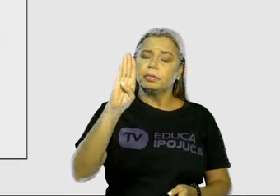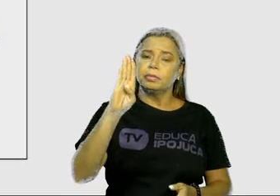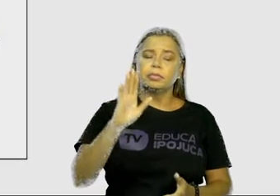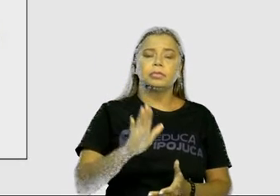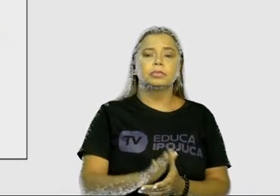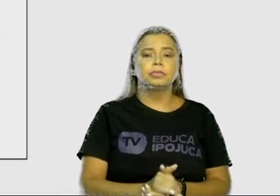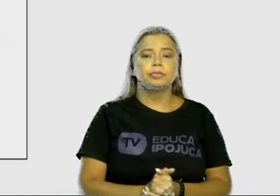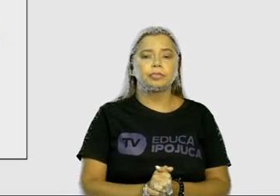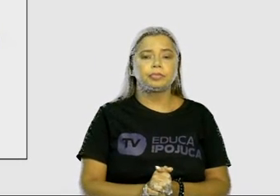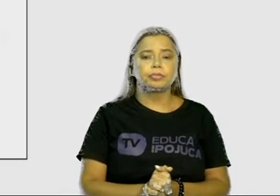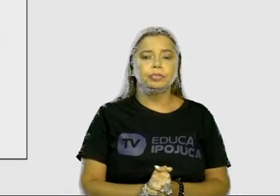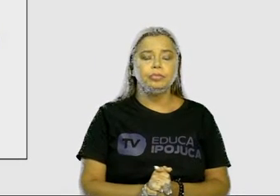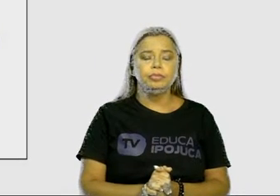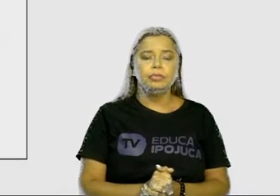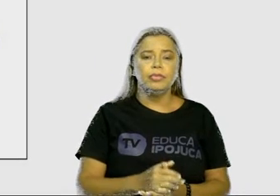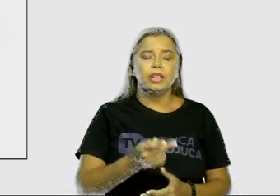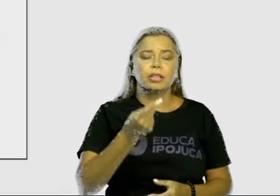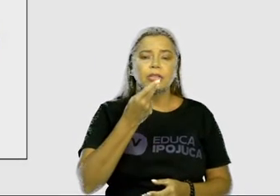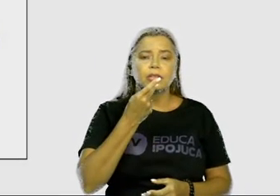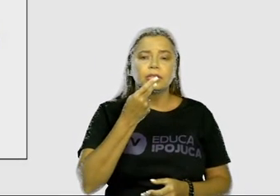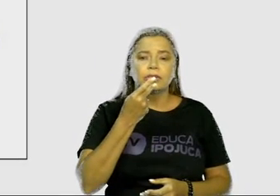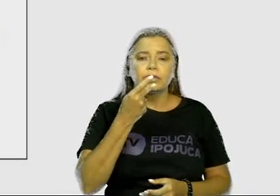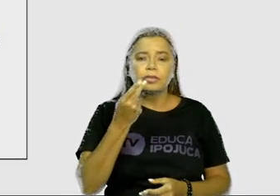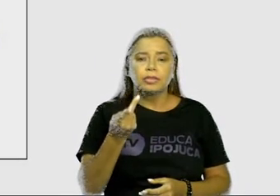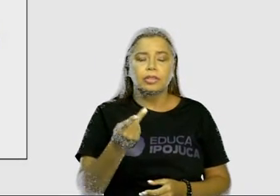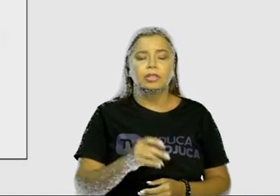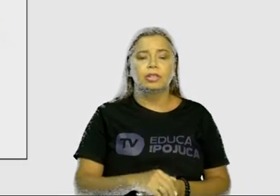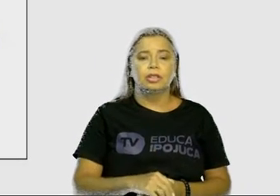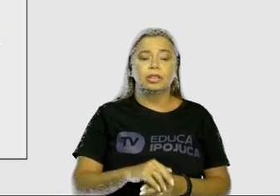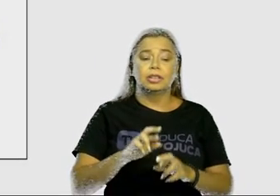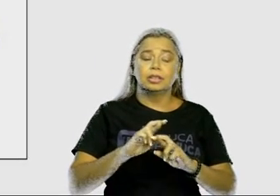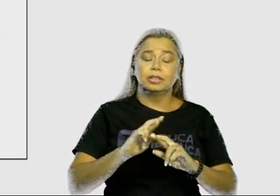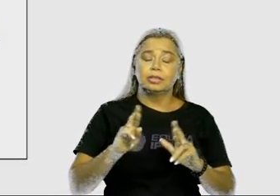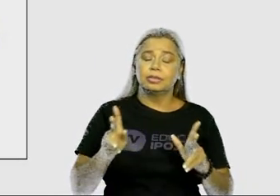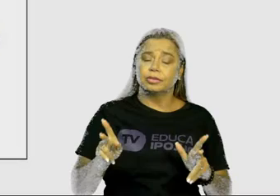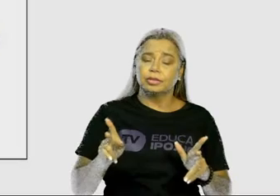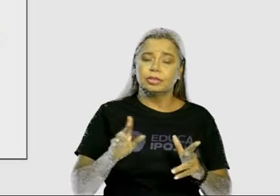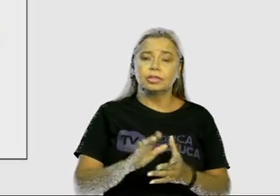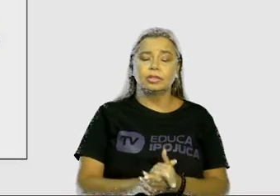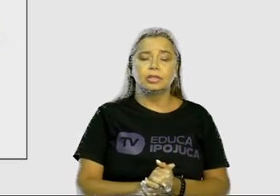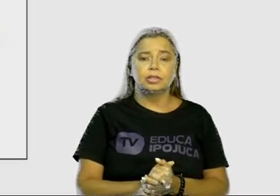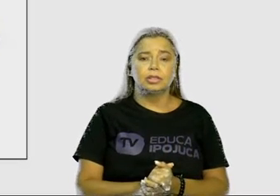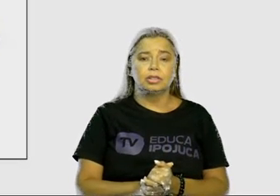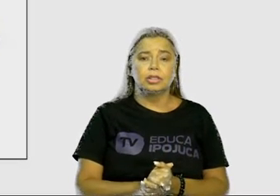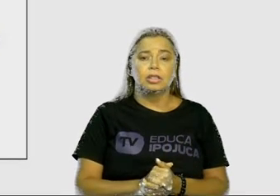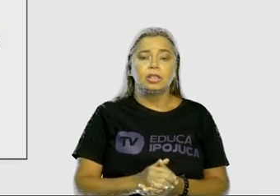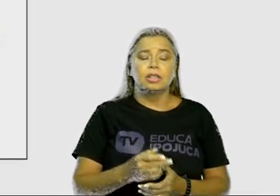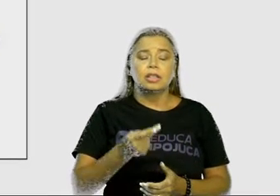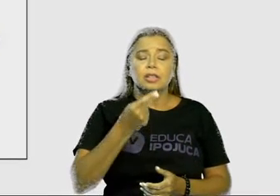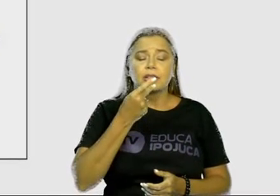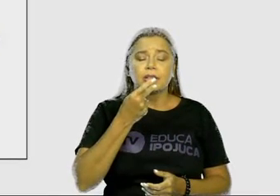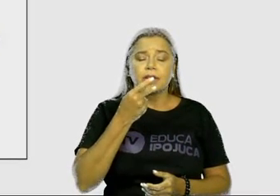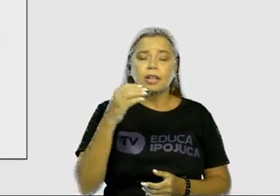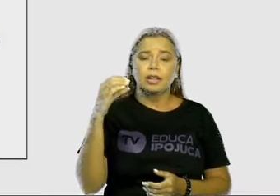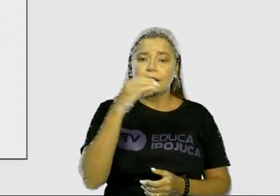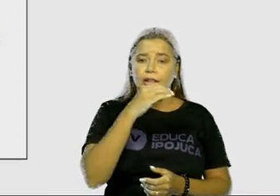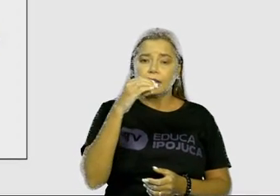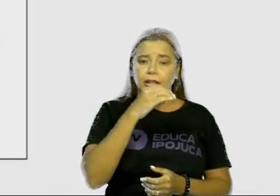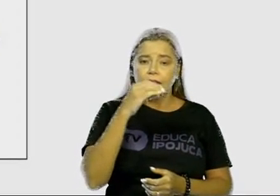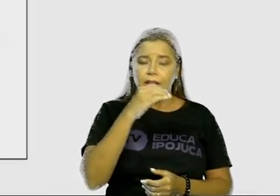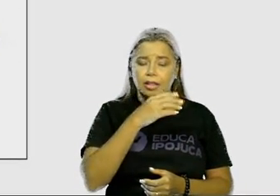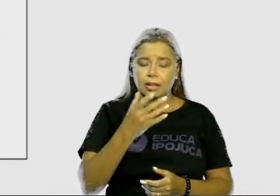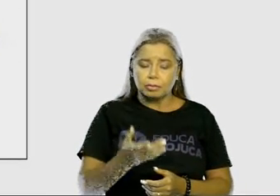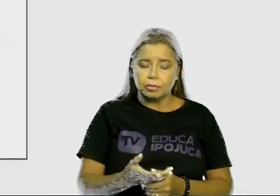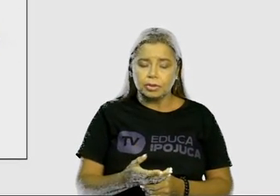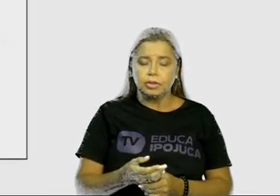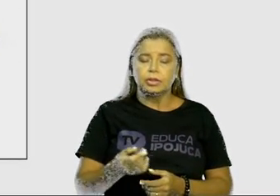Na pronúncia um pouquinho mais fechado. Quando a gente pronuncia mais rapidamente a gente diz logo B. Mas a gente